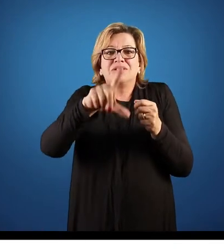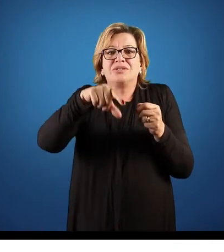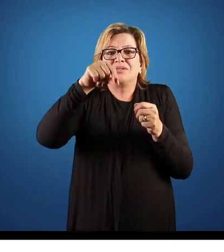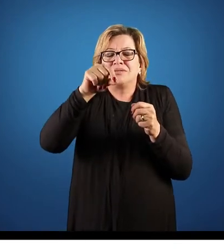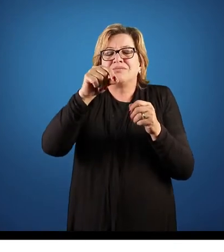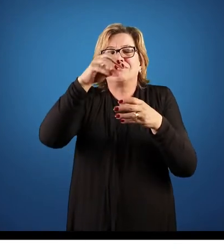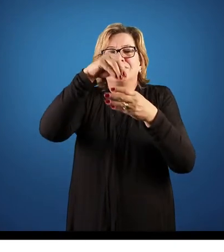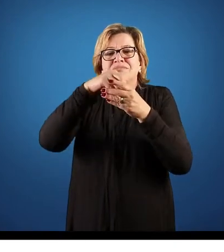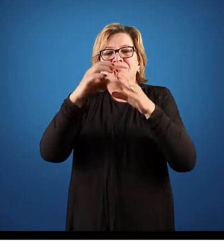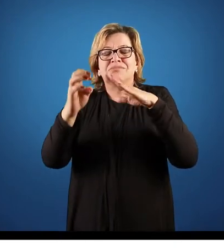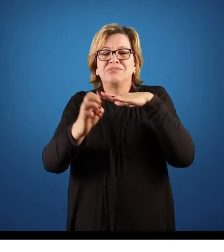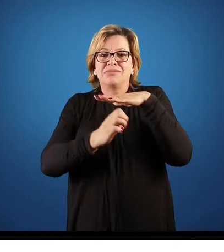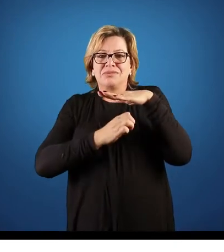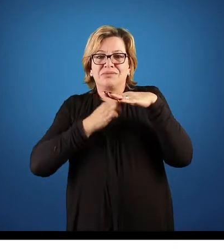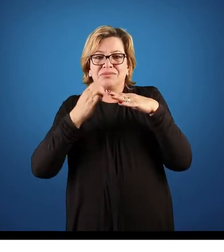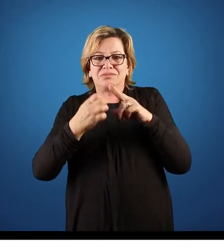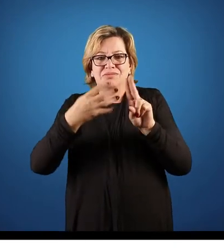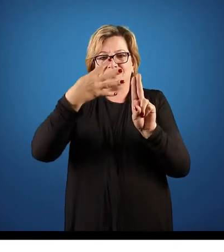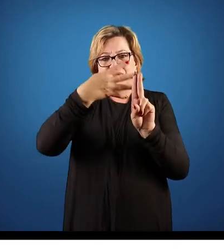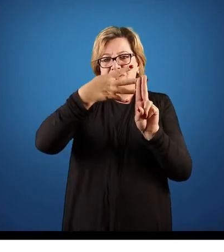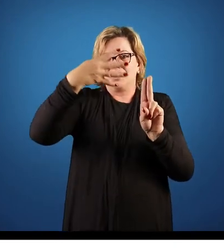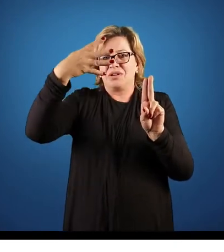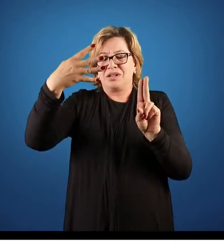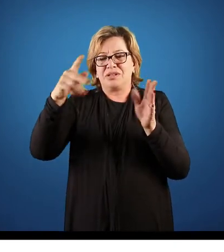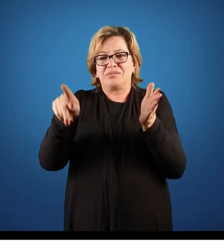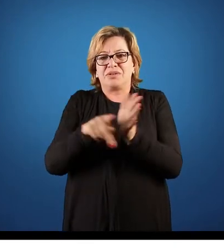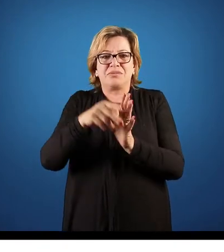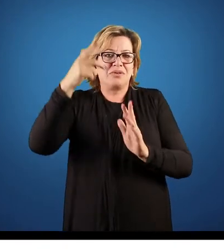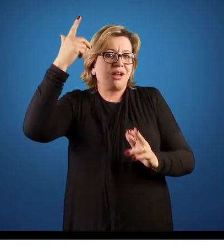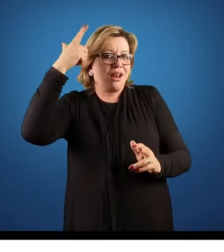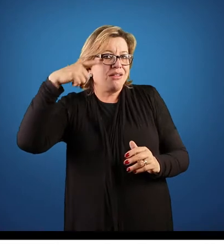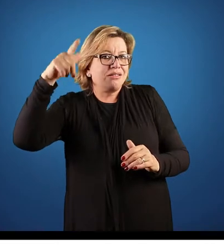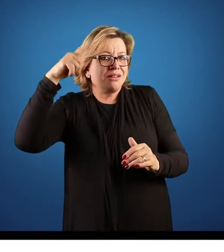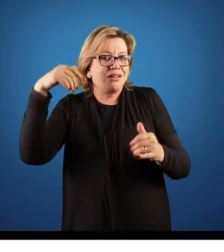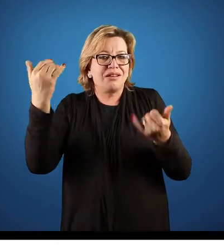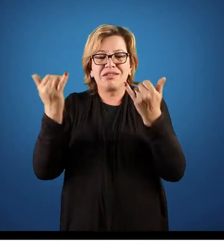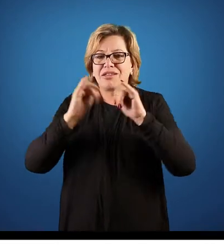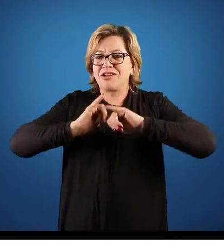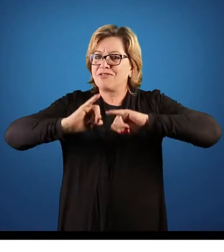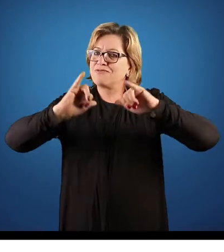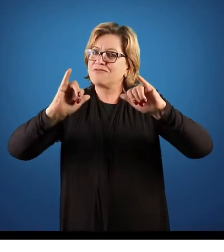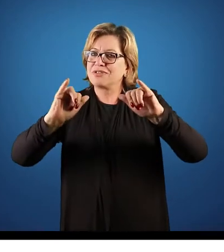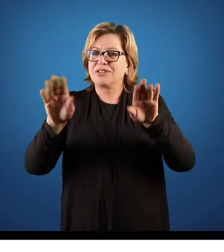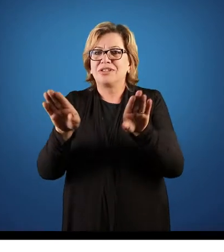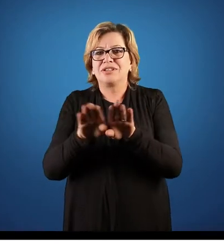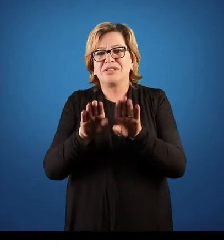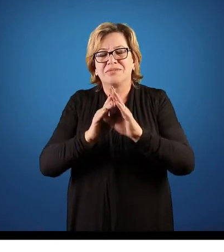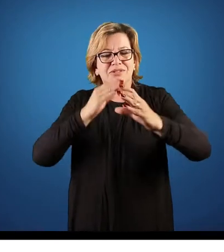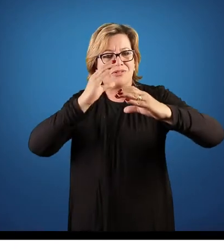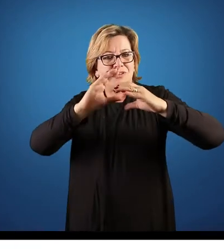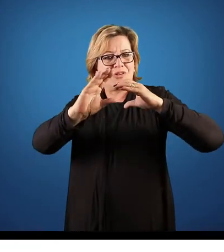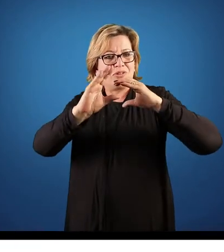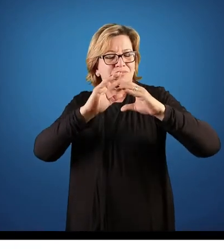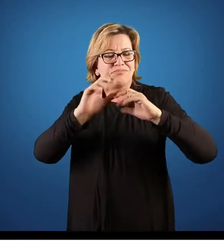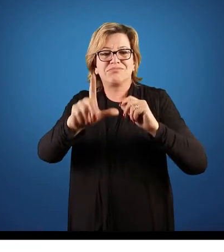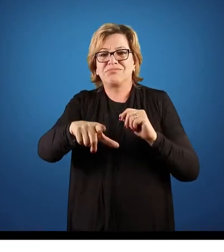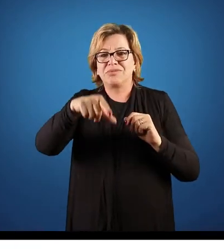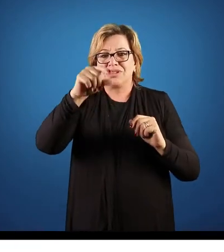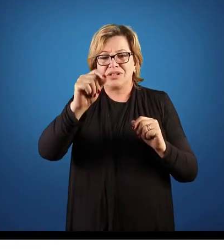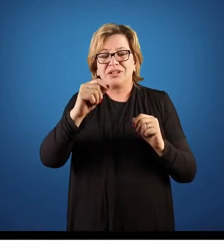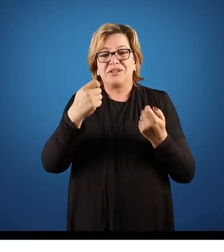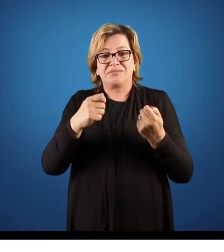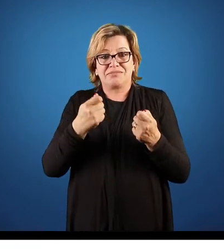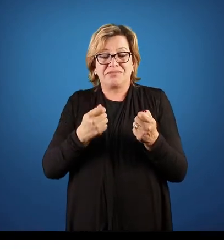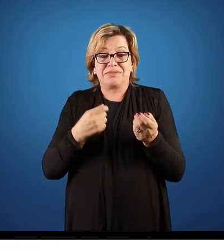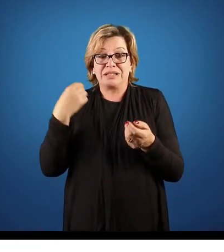organizações. A quarta é a questão de liderança, informação e comunicação no processo decisório. A gente tem que